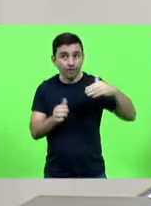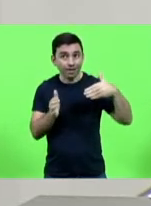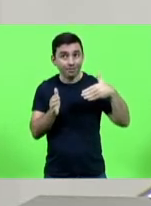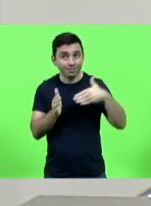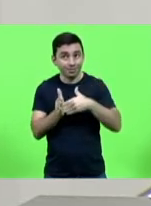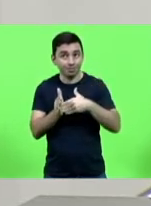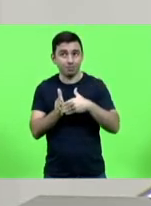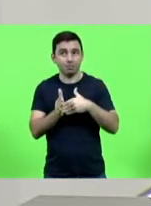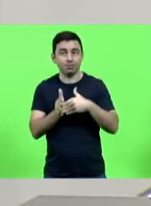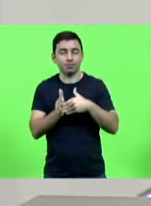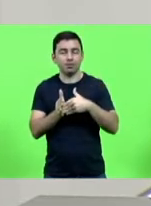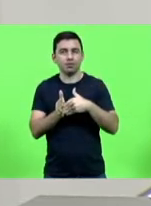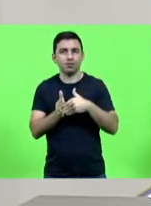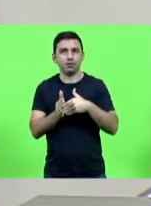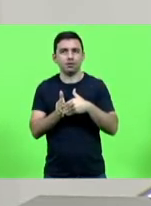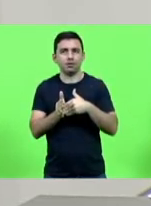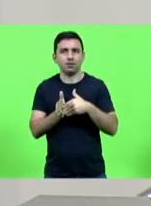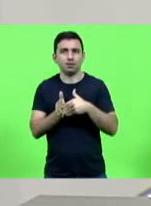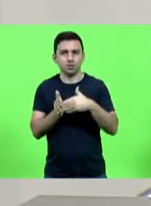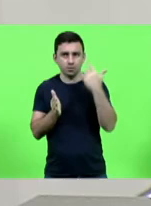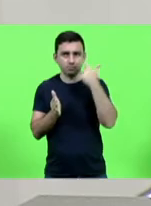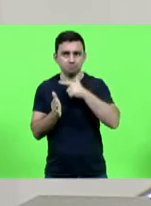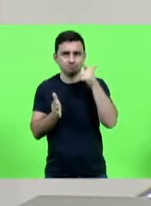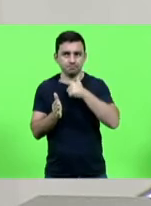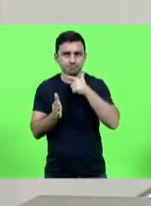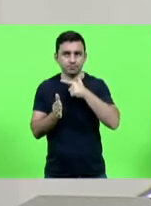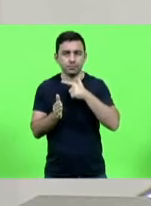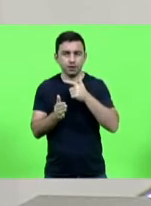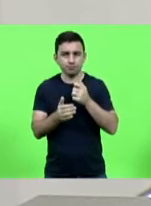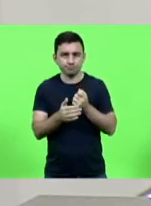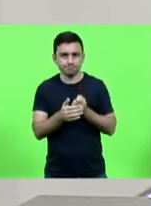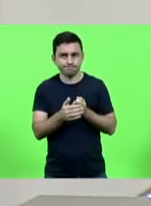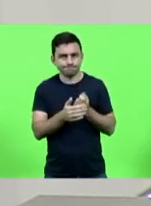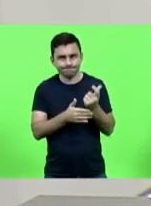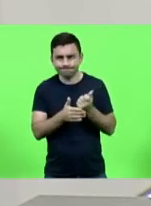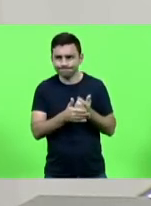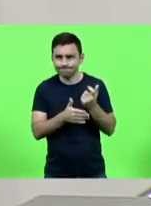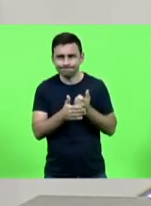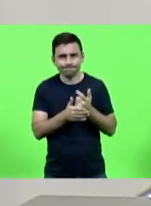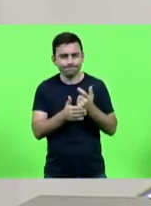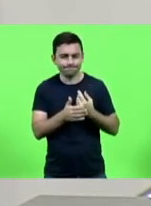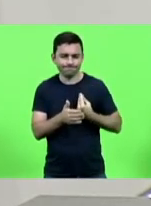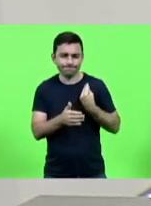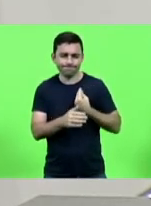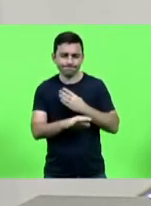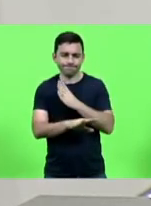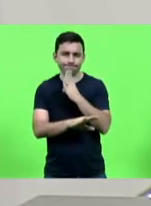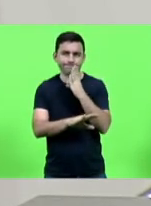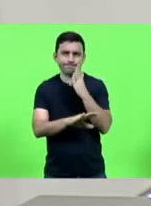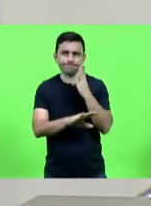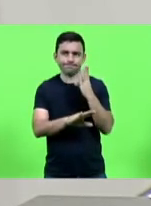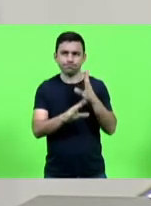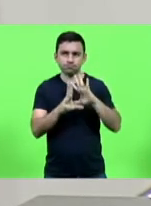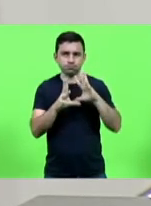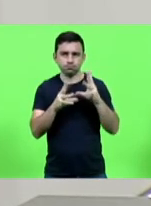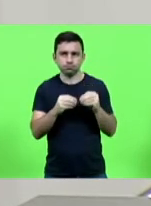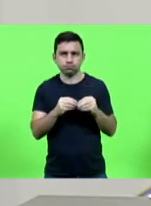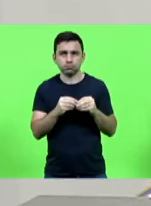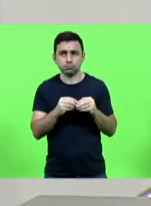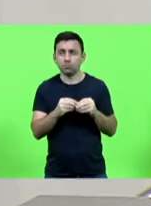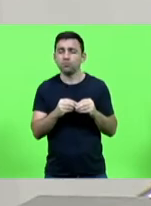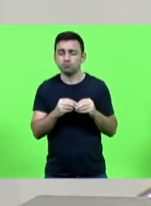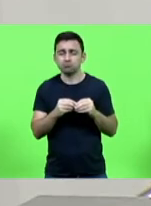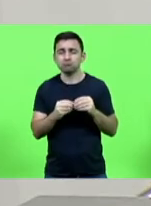2019 contribuiu a vida toda sobre a integralidade e vai